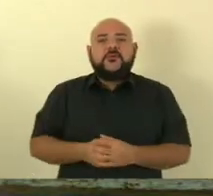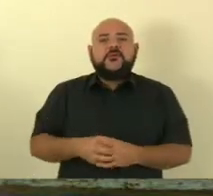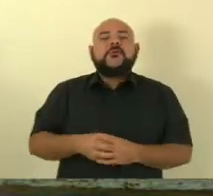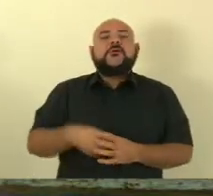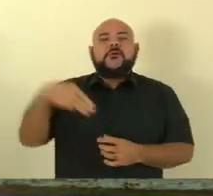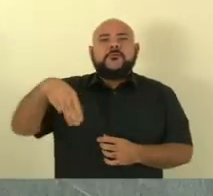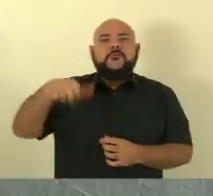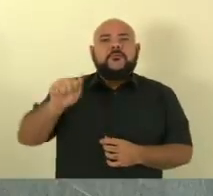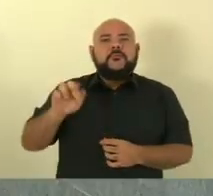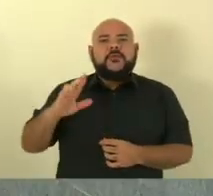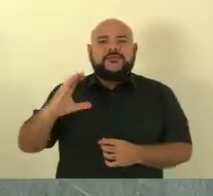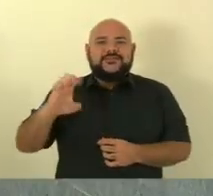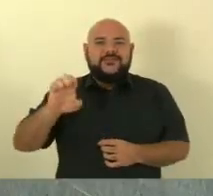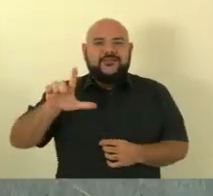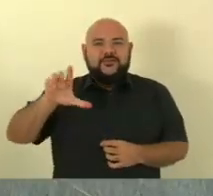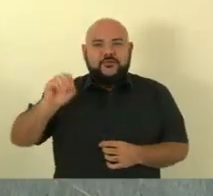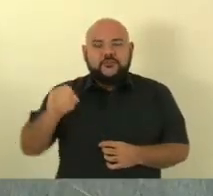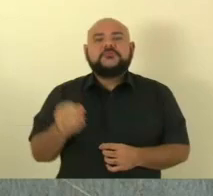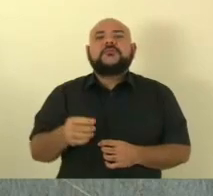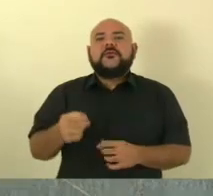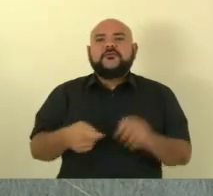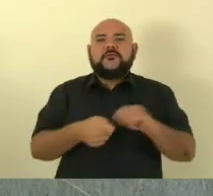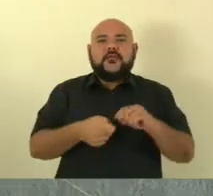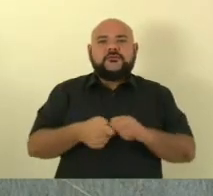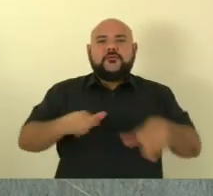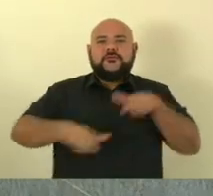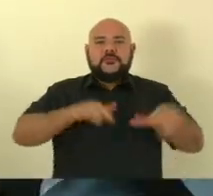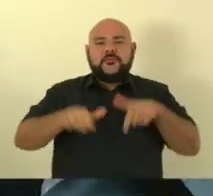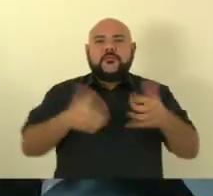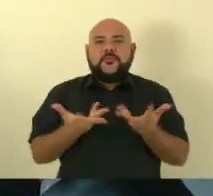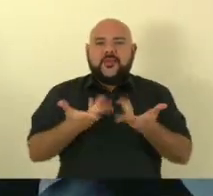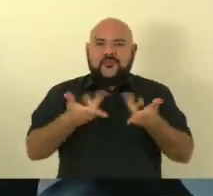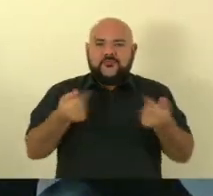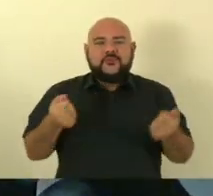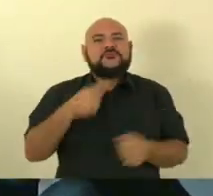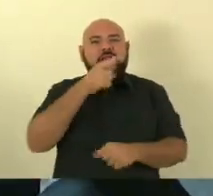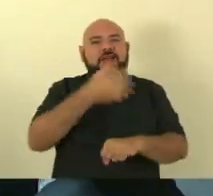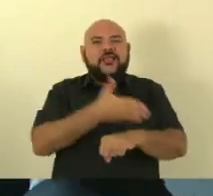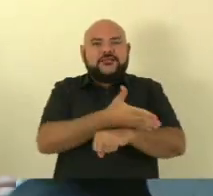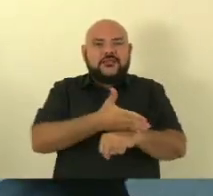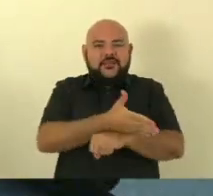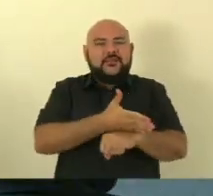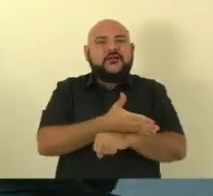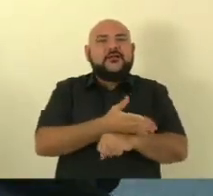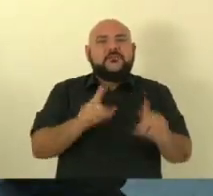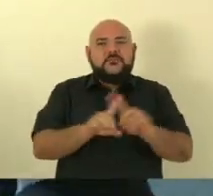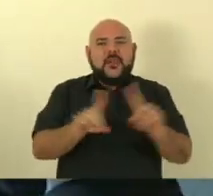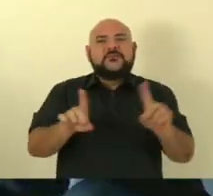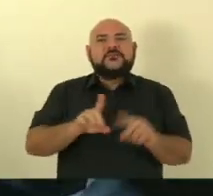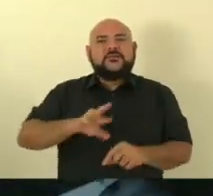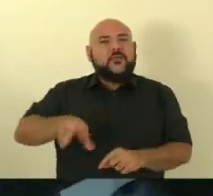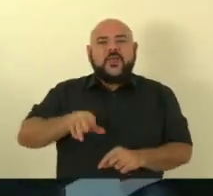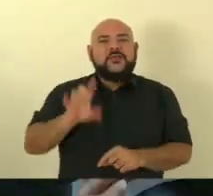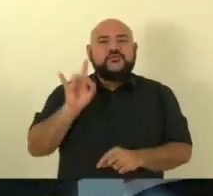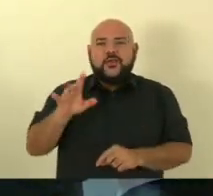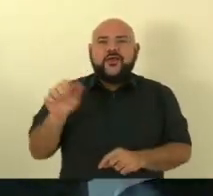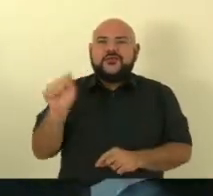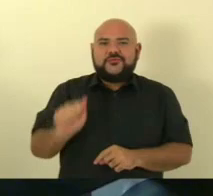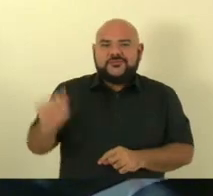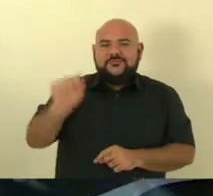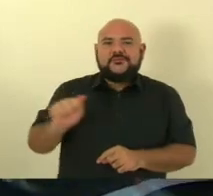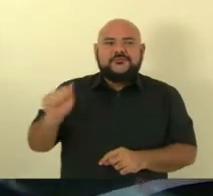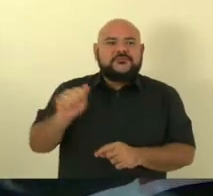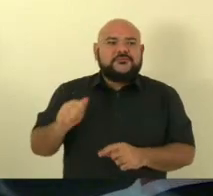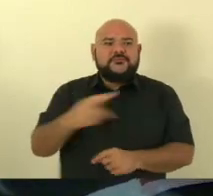sensacional na Serra, à frente da APES, Associação de Pastores da Serra, mas não só a Associação de Pastores. Pastor Marcelo, que faz